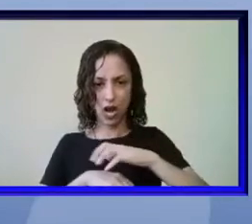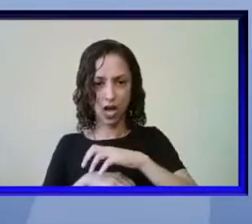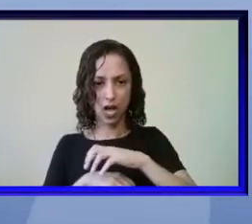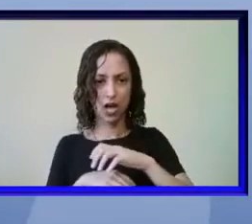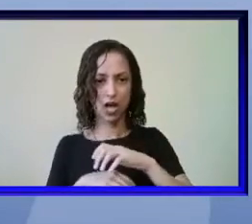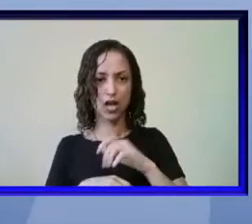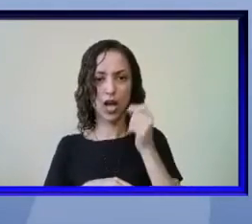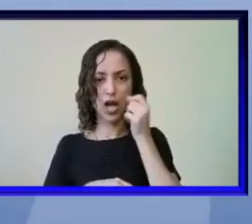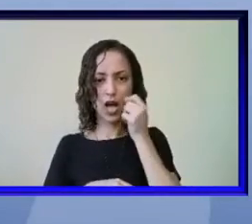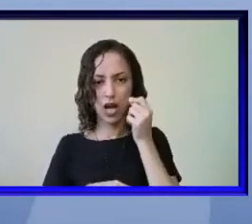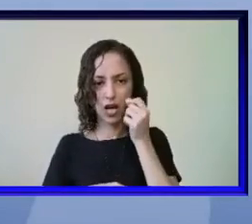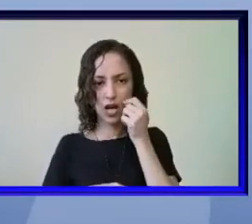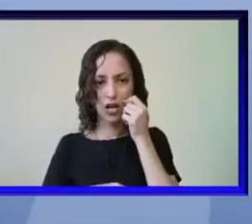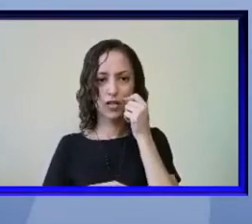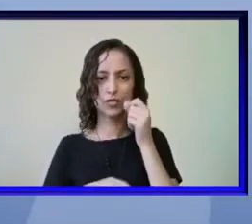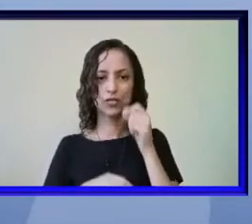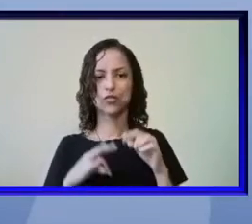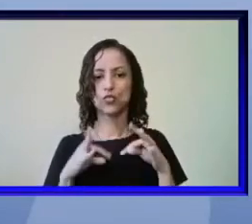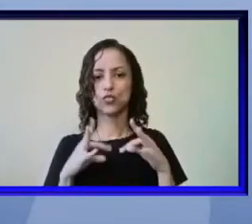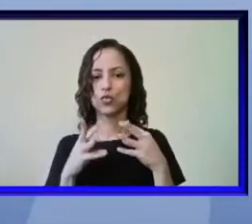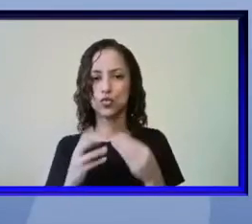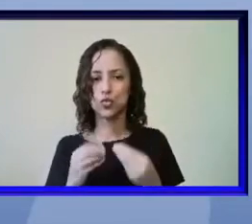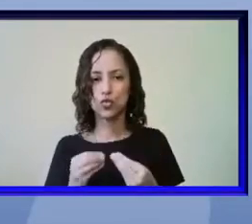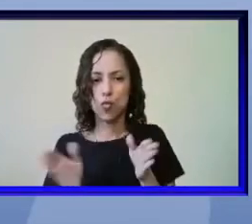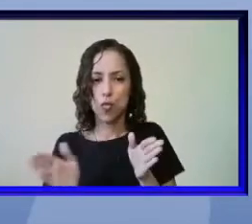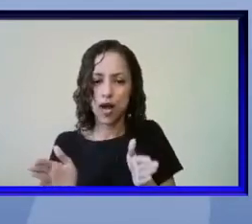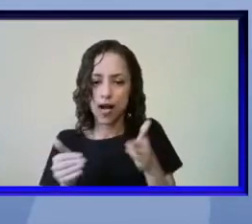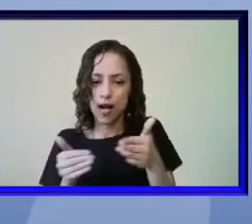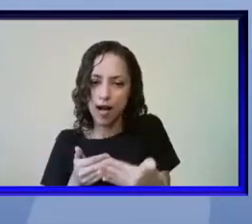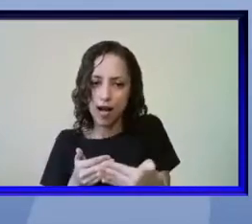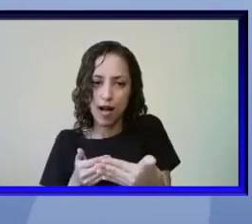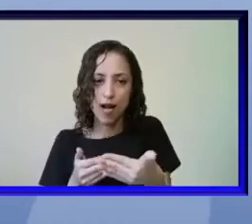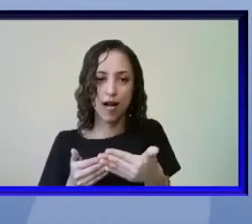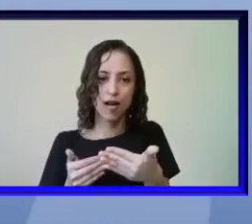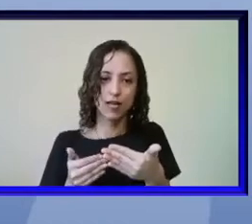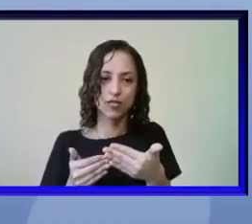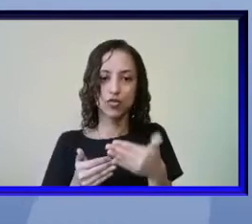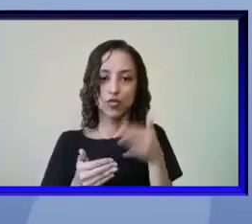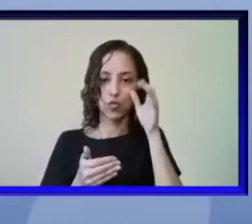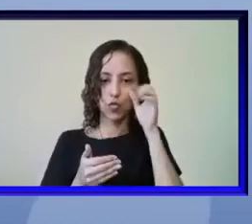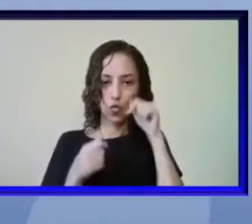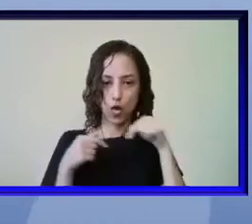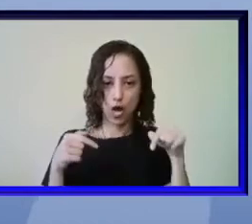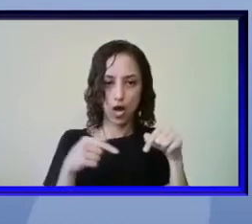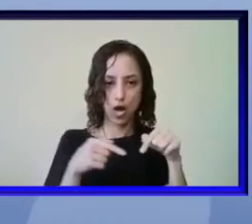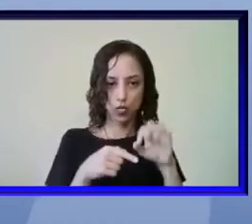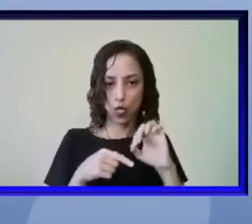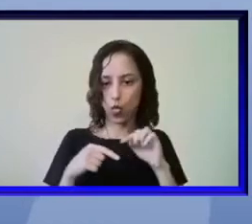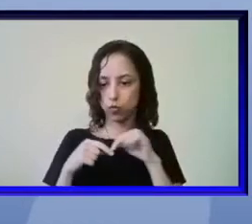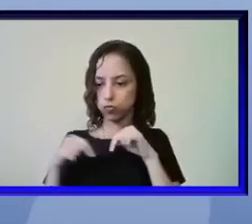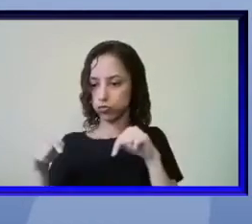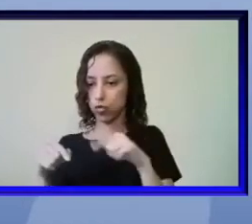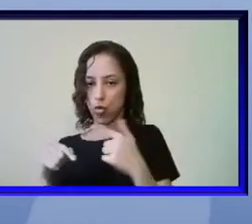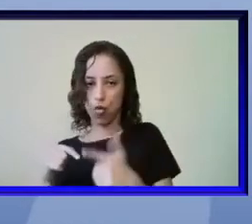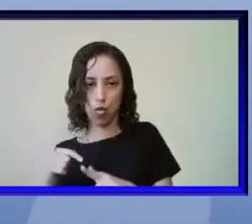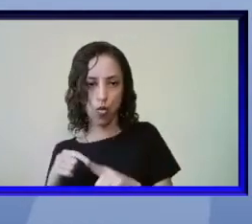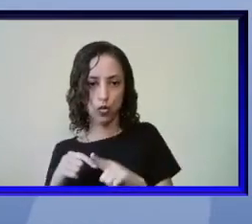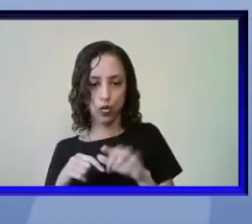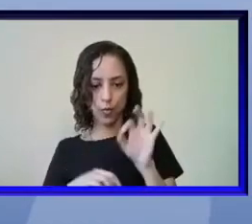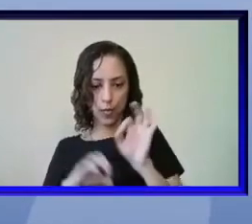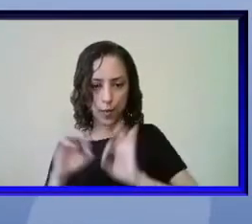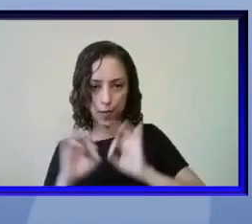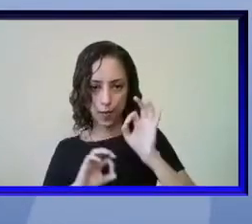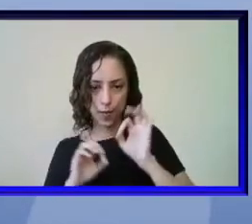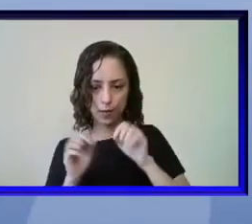rato tudo fazia algumas caixinhas improvisava dentro do meu quarto dentro do depósito ia fazendo minhas